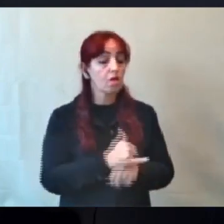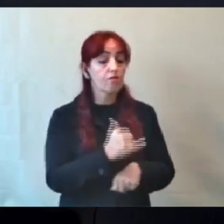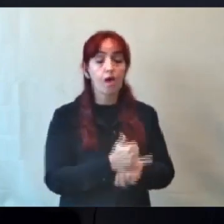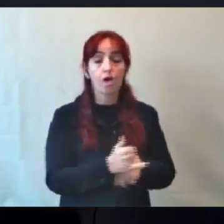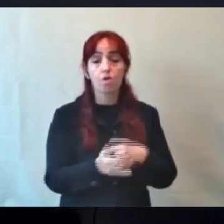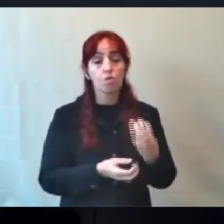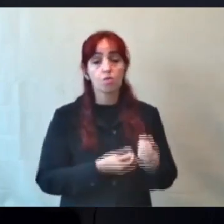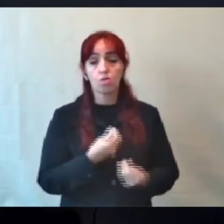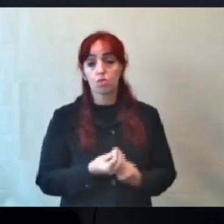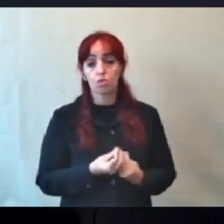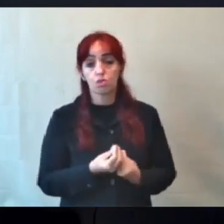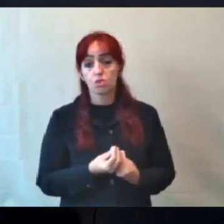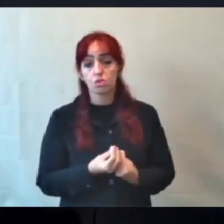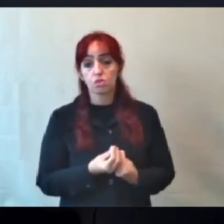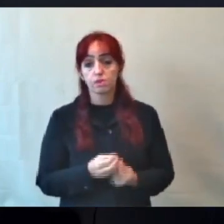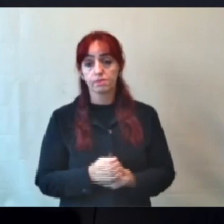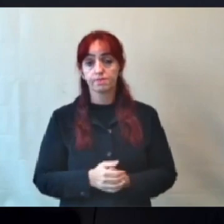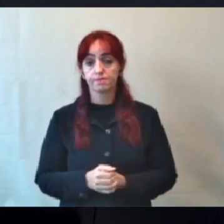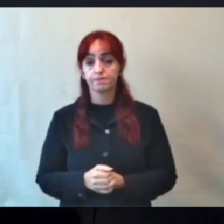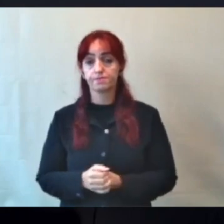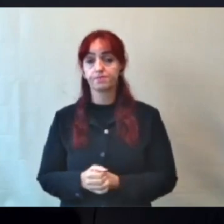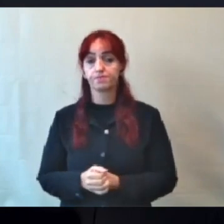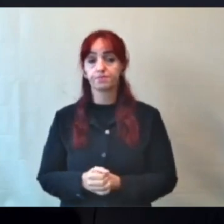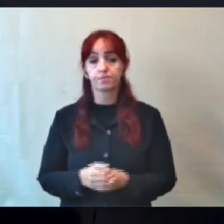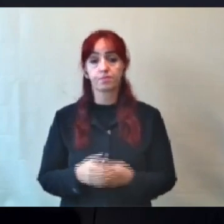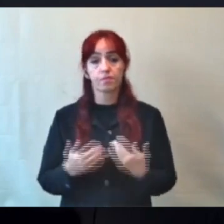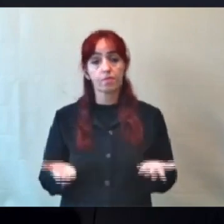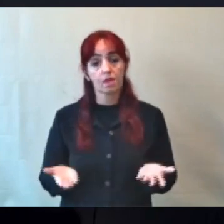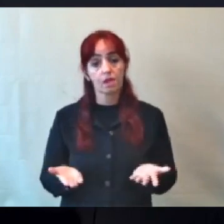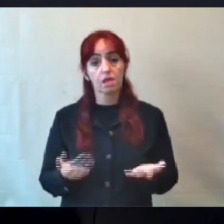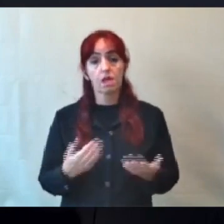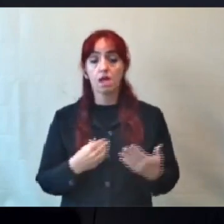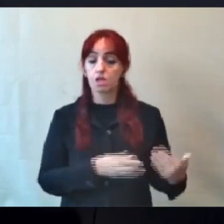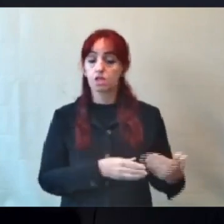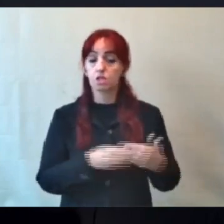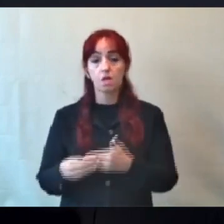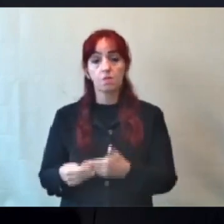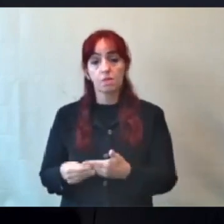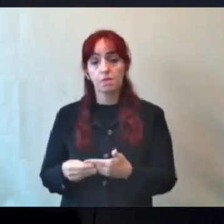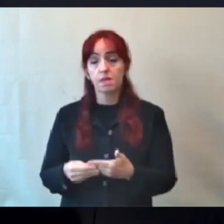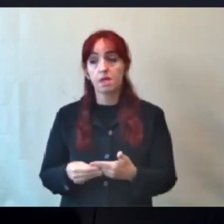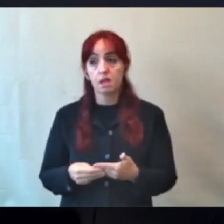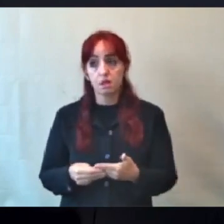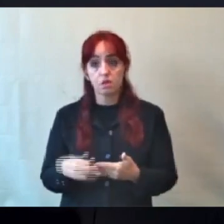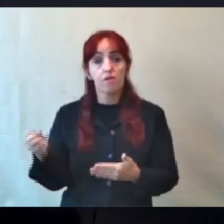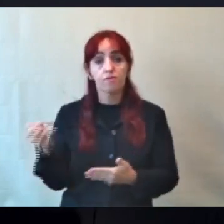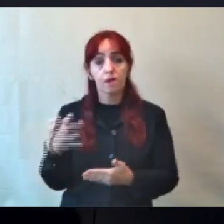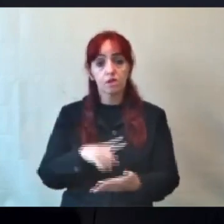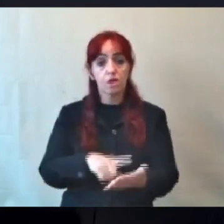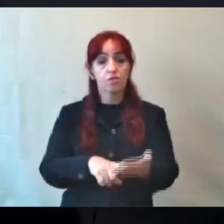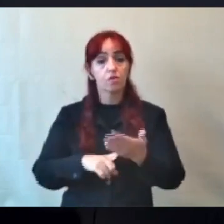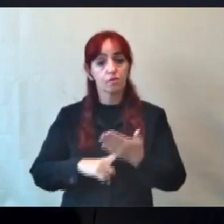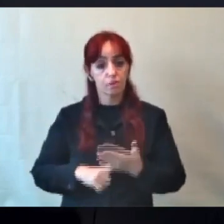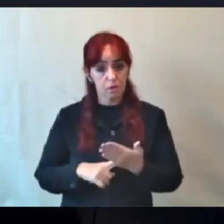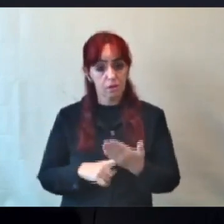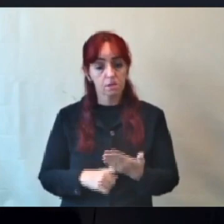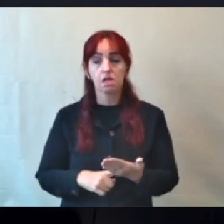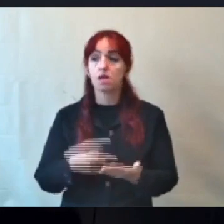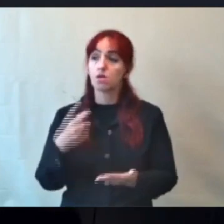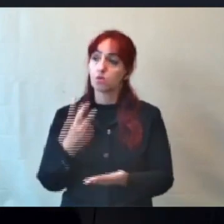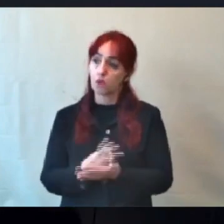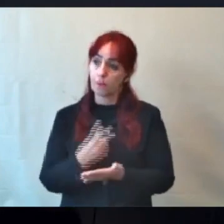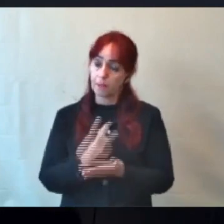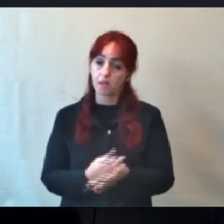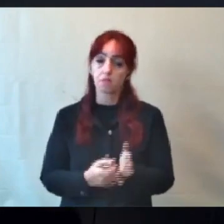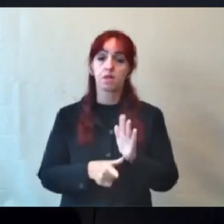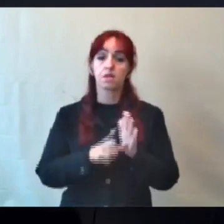foi a ideal, segundo ele. Eu deixo aqui de encaminhamento que a gente faça uma nova convocação, com a mesma antecedência que foi feita